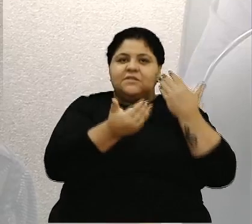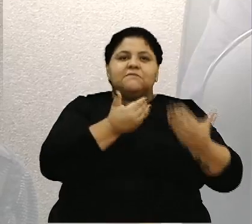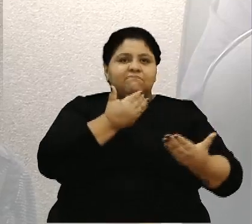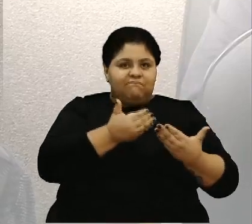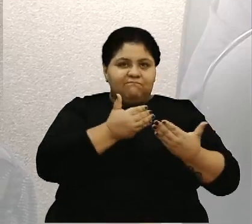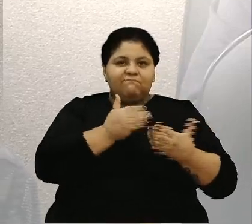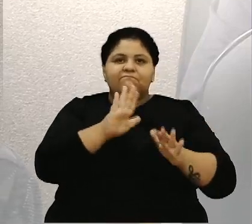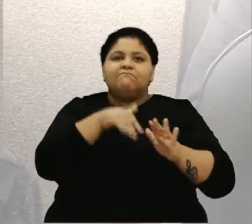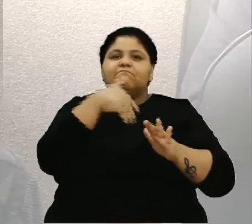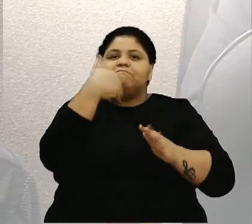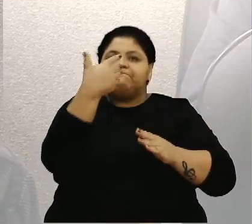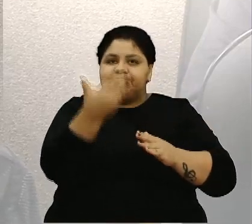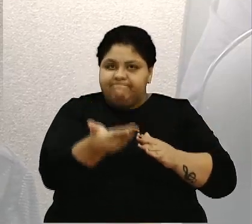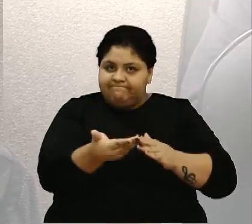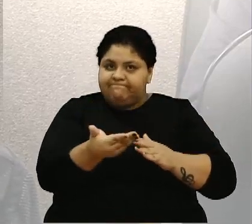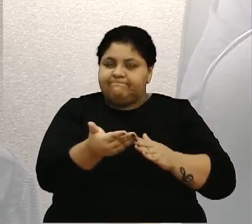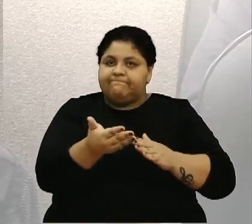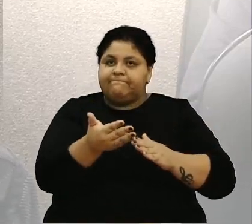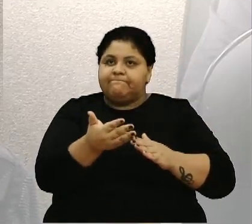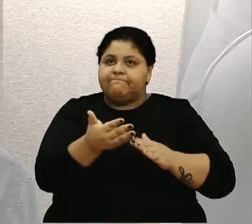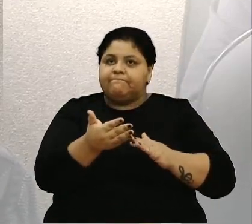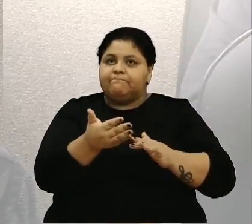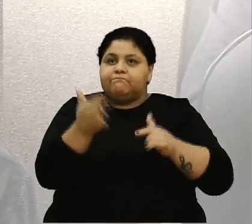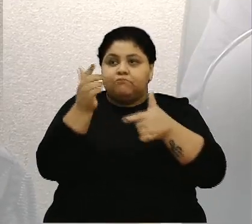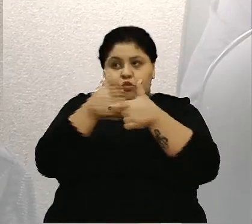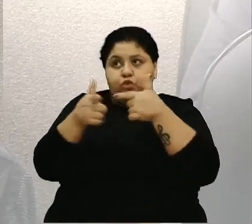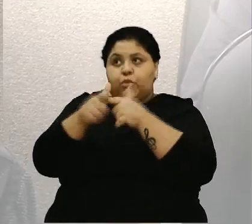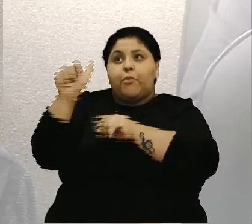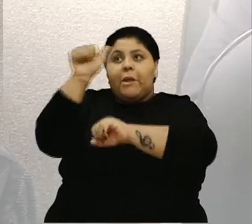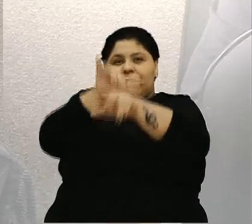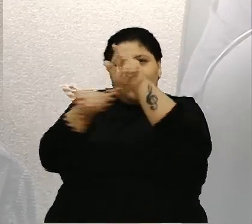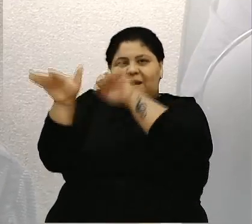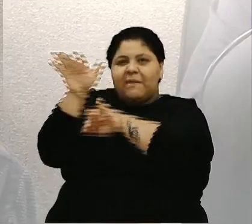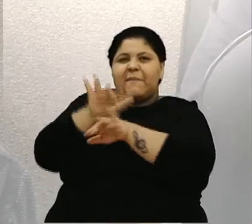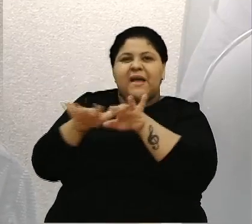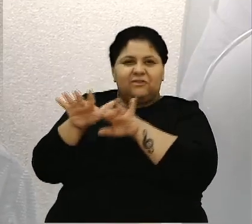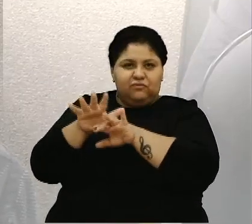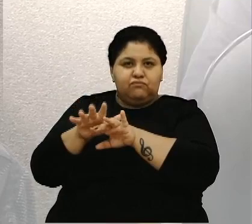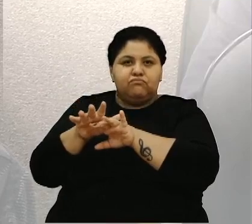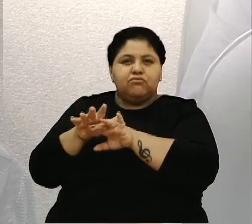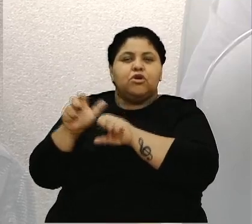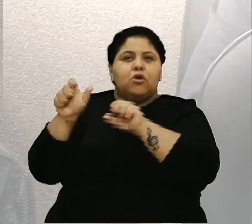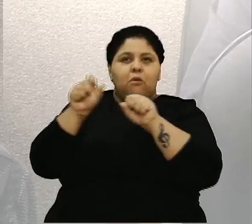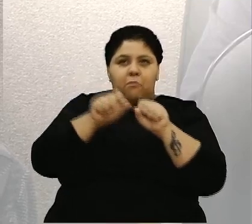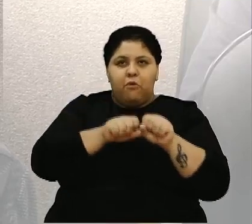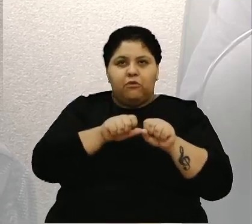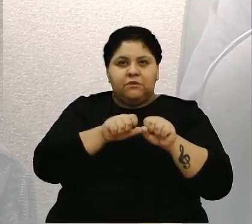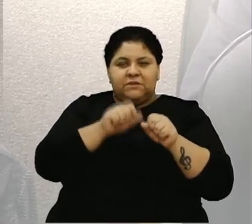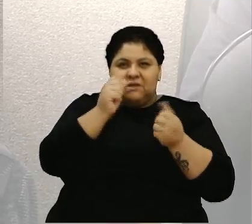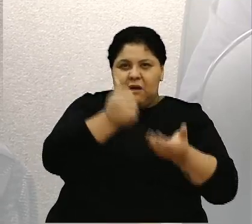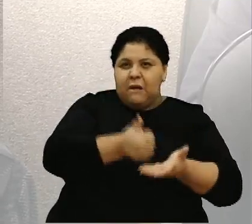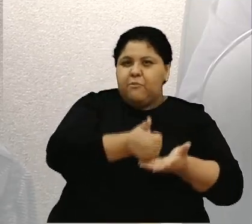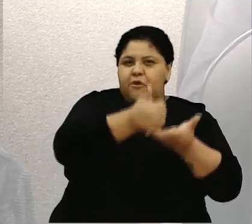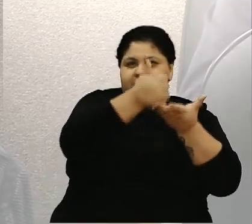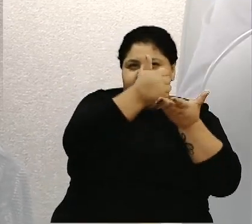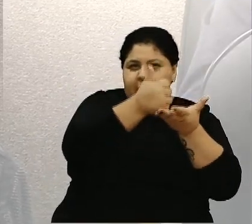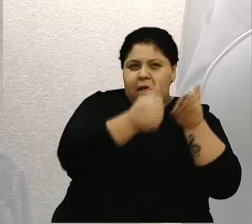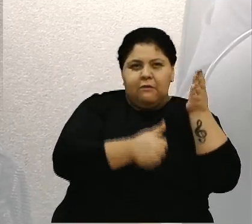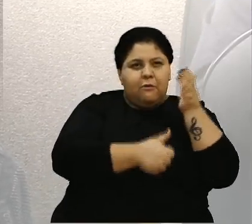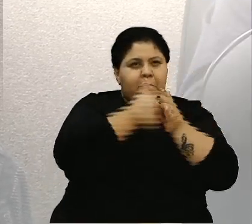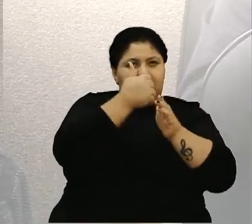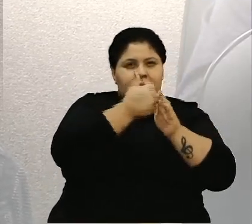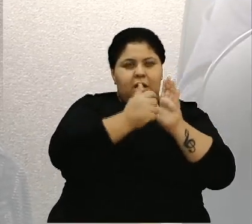evento a gente possa tentar estar mais municiados de ações, com planos